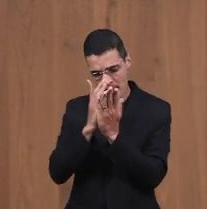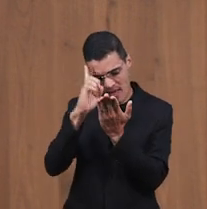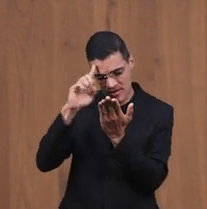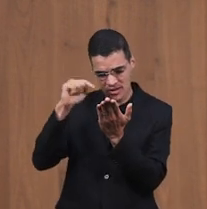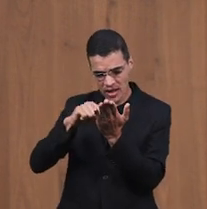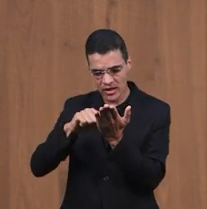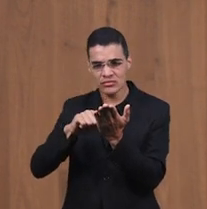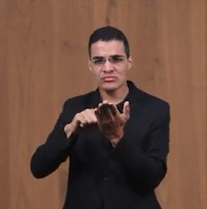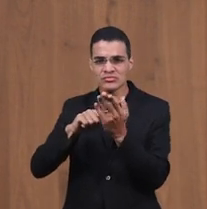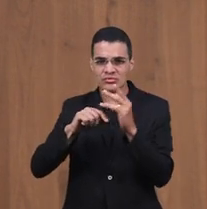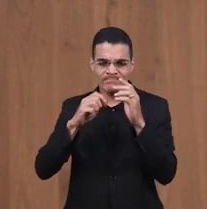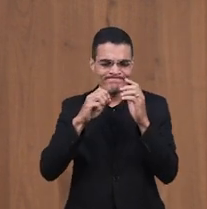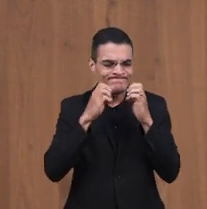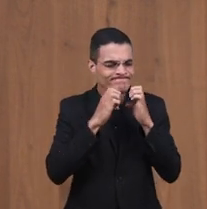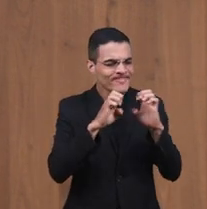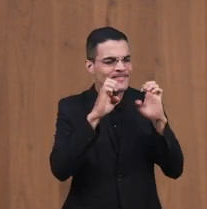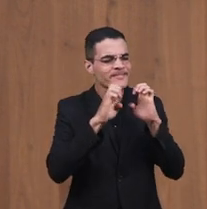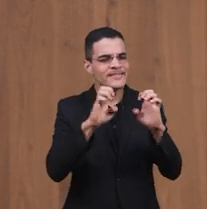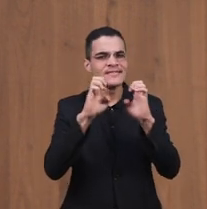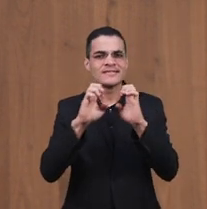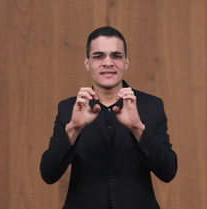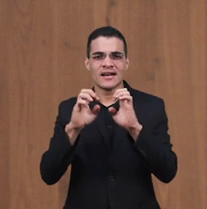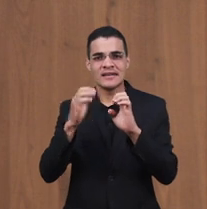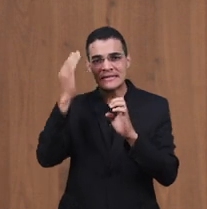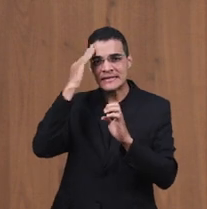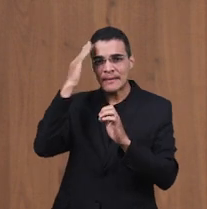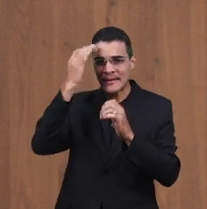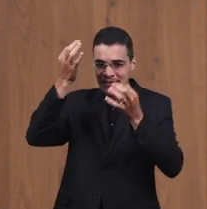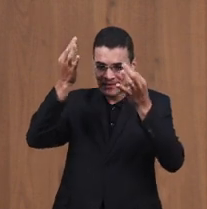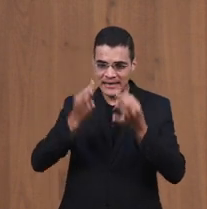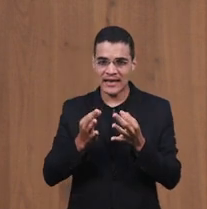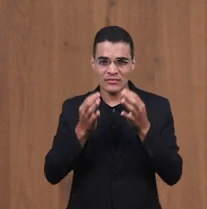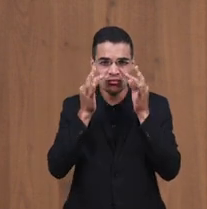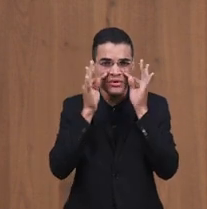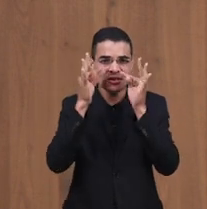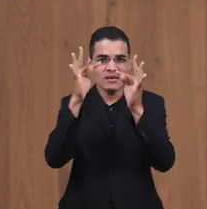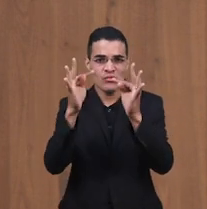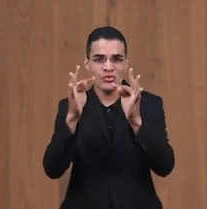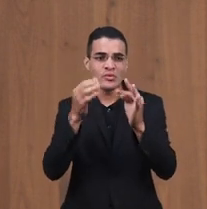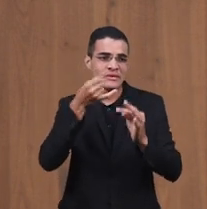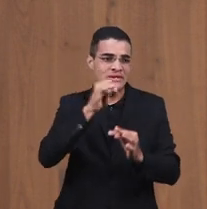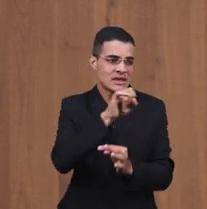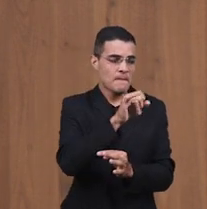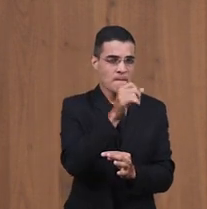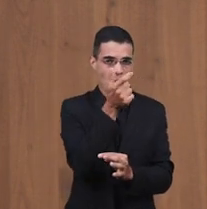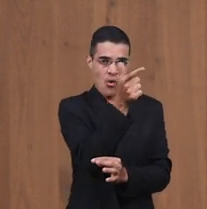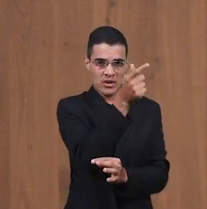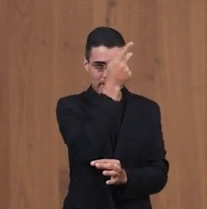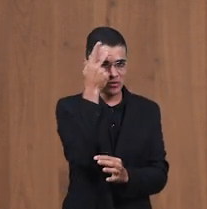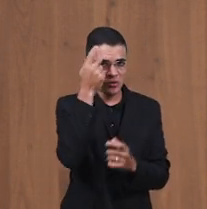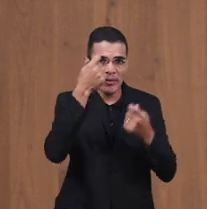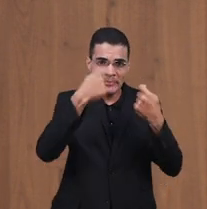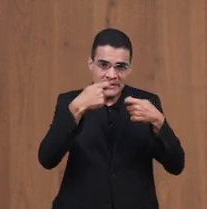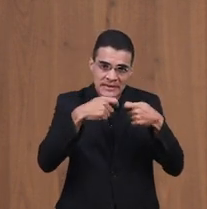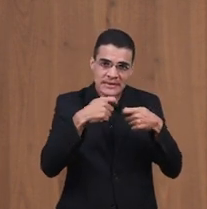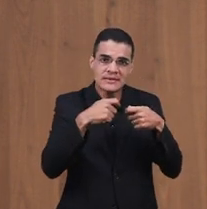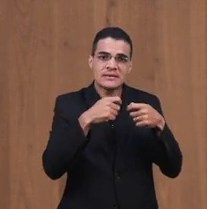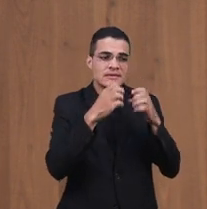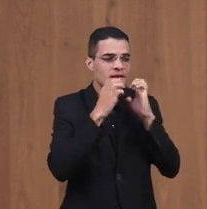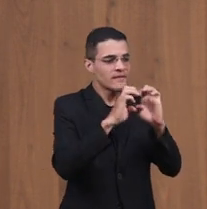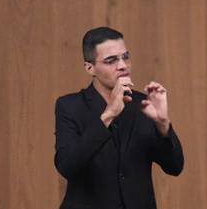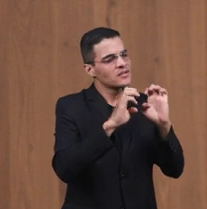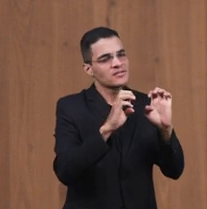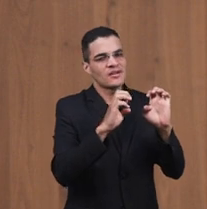Senhor E com a palavra No tempo certo Para que possamos Descedentar A sede Daqueles que estão Sedentos